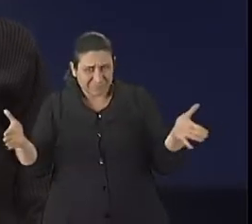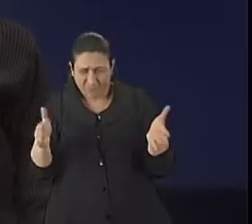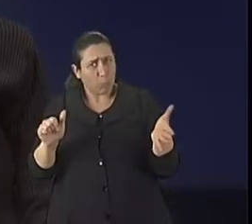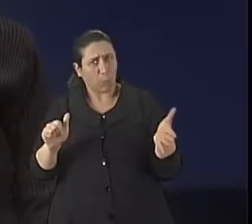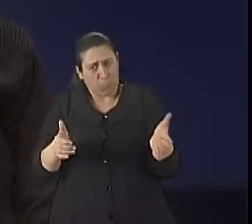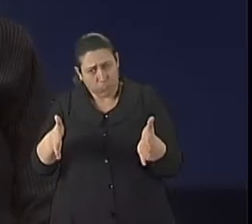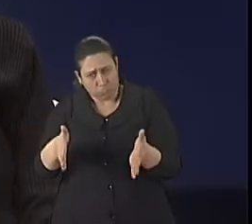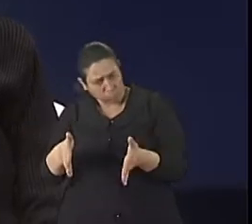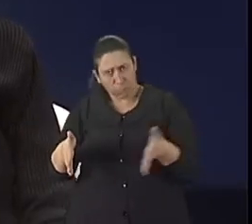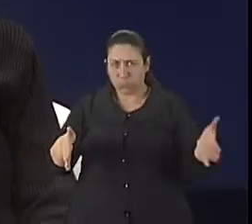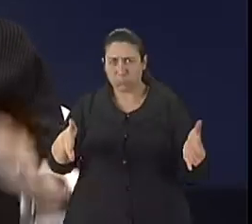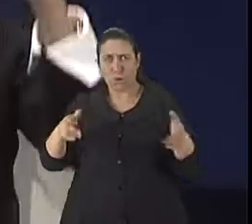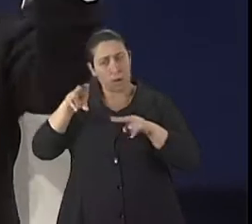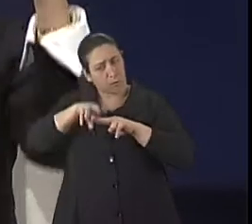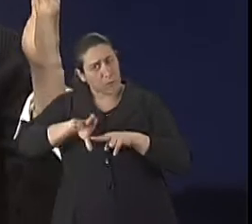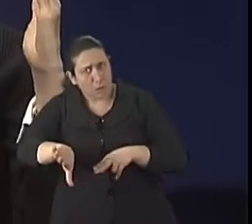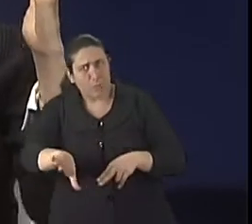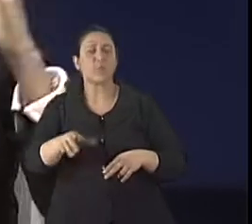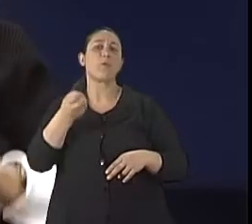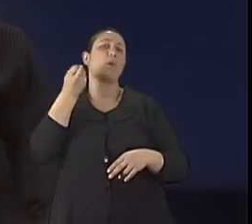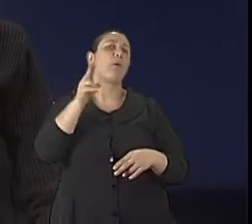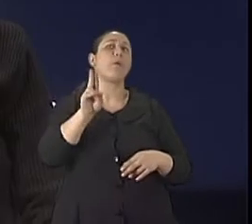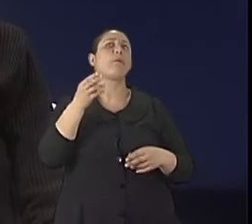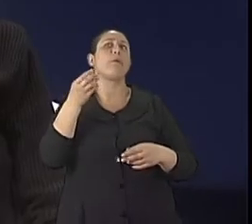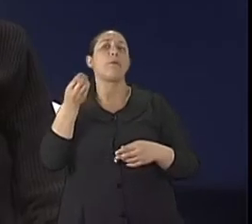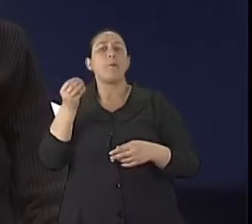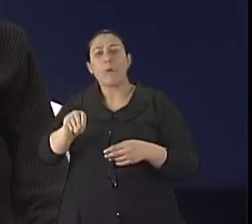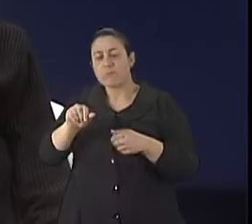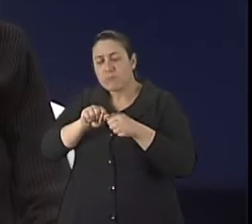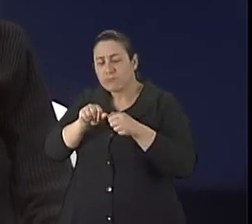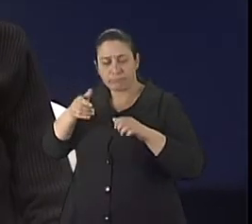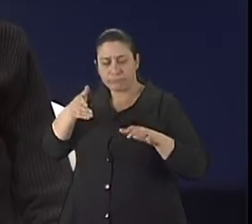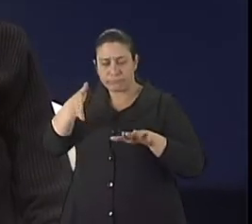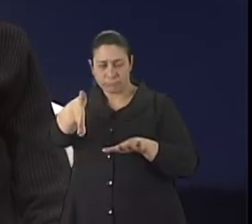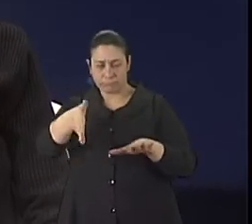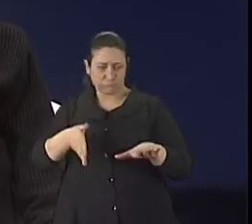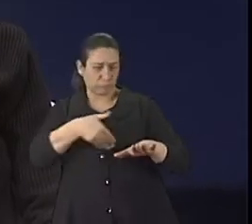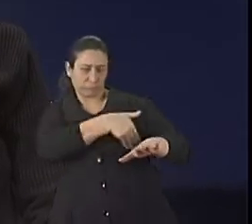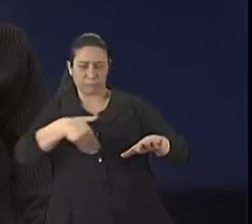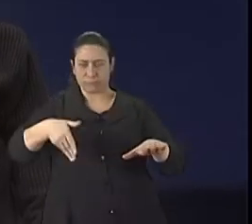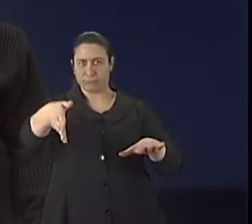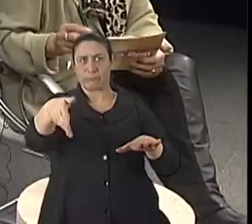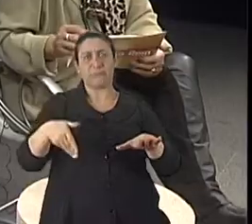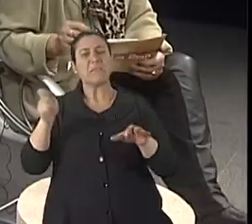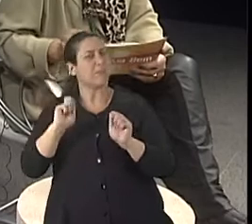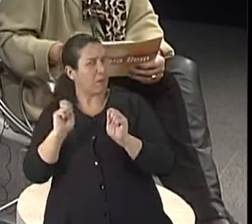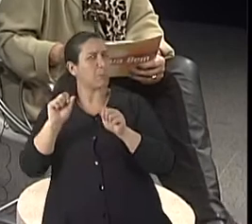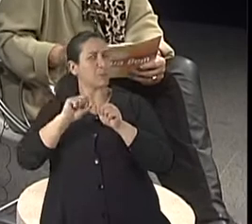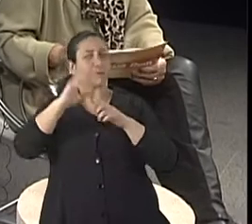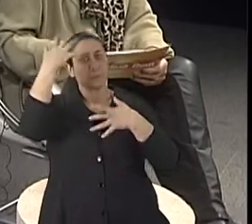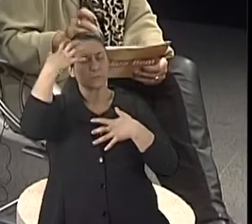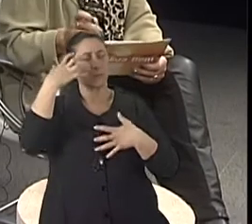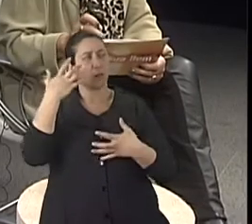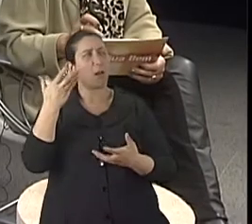azar, né? E deixa a cadeira ali, ou de repente põe um box de meia folha, né? Evita essas situações que pode... O importante que tu está dizendo